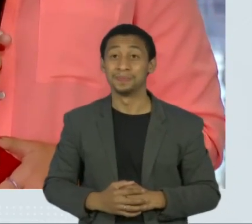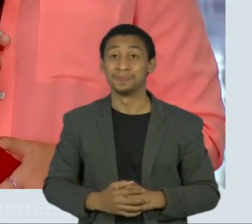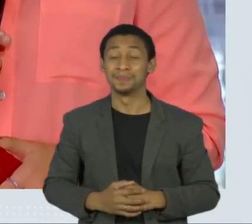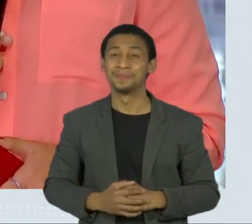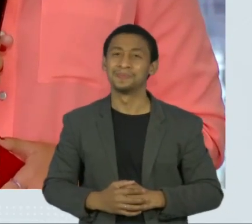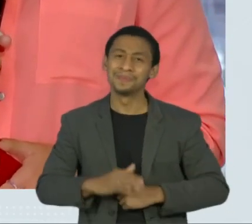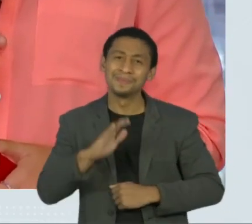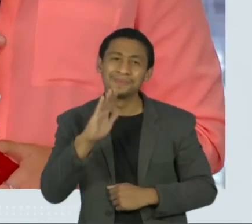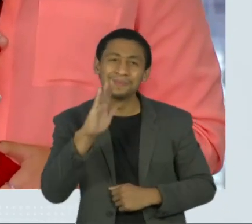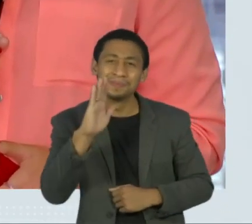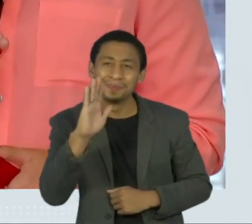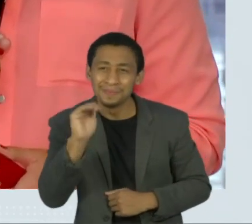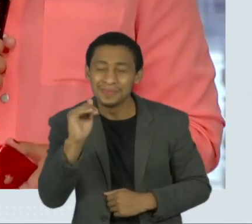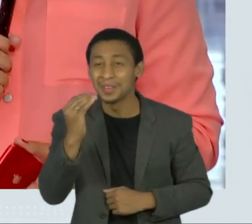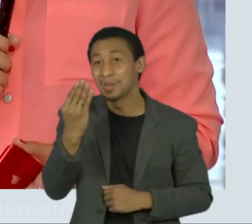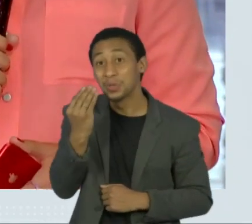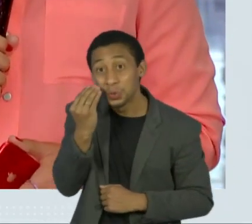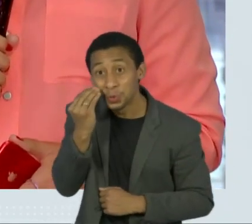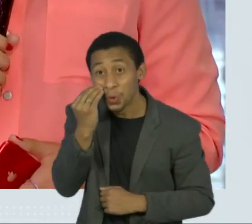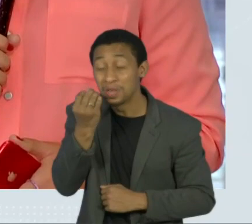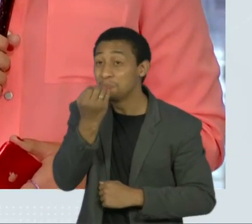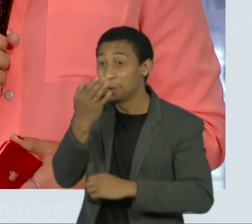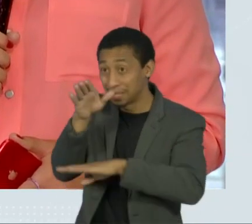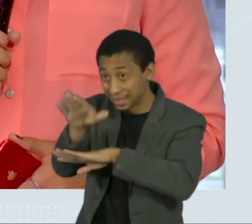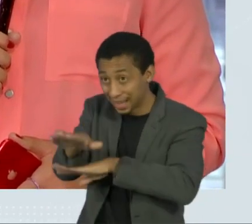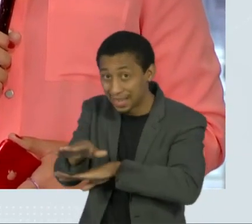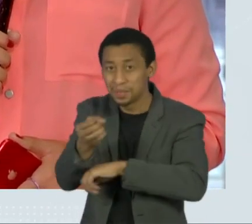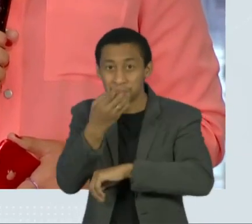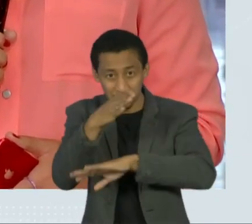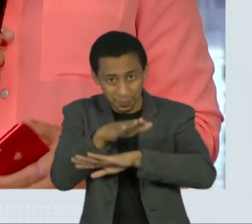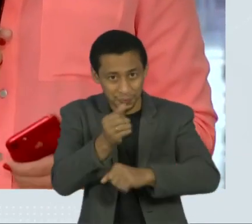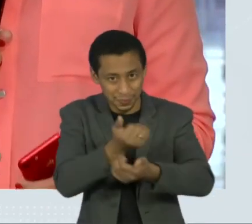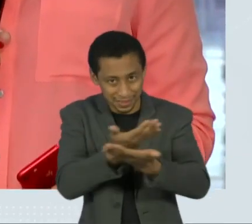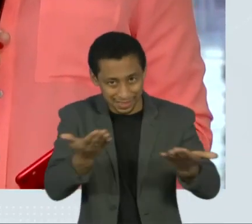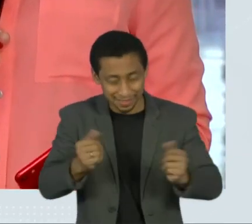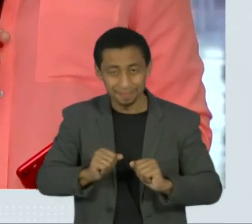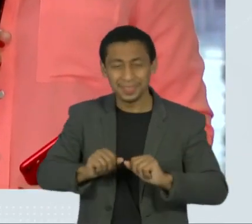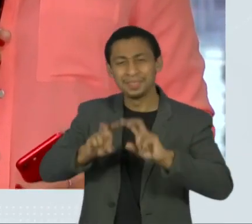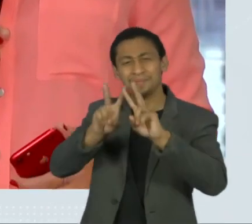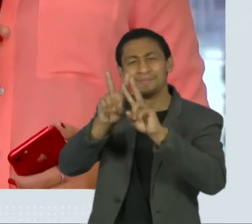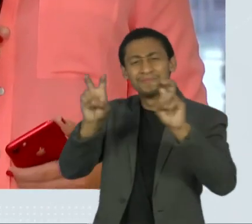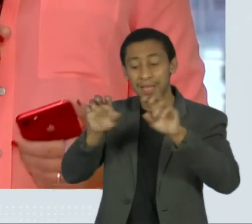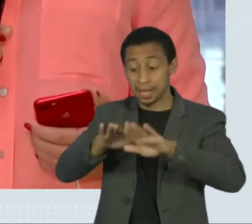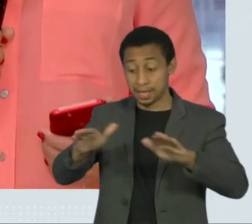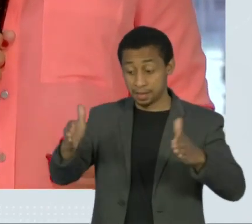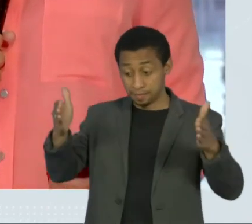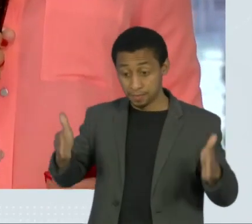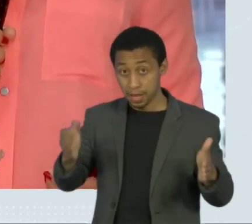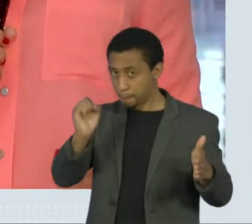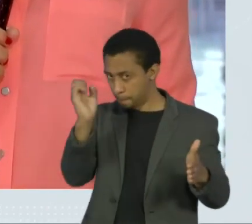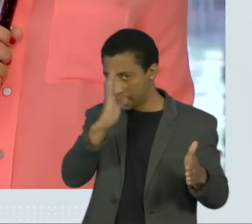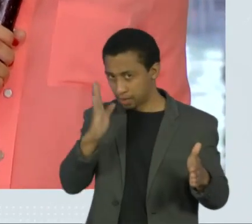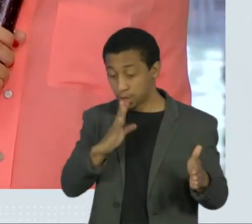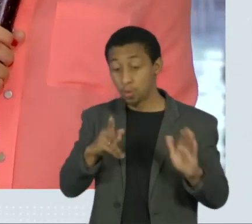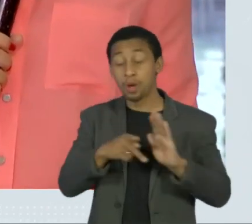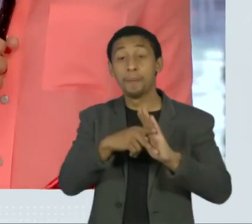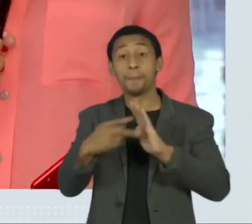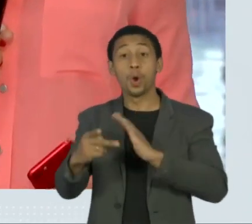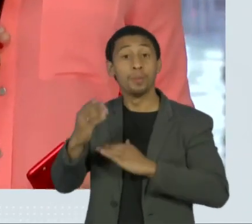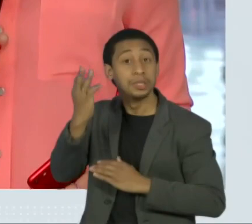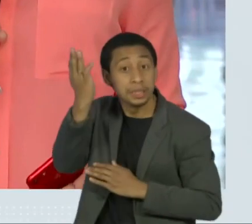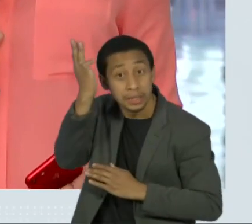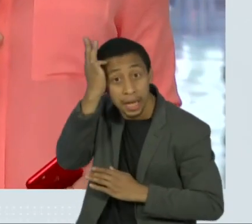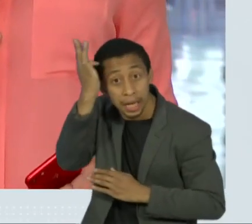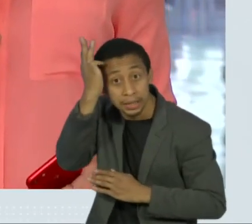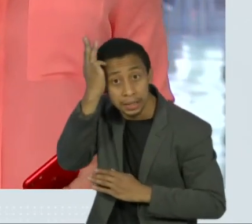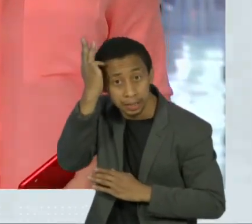Oi, Joyce. Uma boa tarde a você, boa tarde a todos. O Mesa Brasil é um programa do Sesc que atua há mais de 25 anos contra a fome